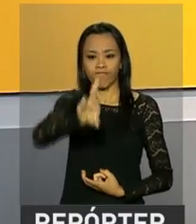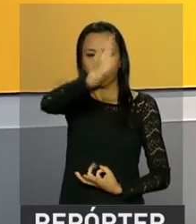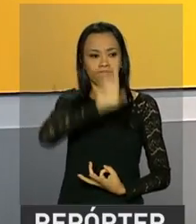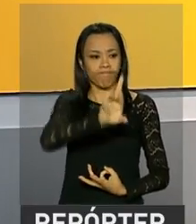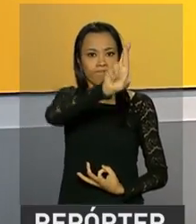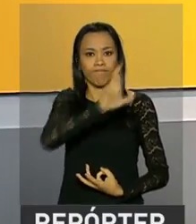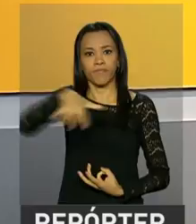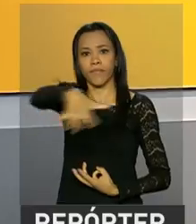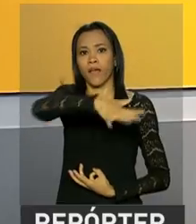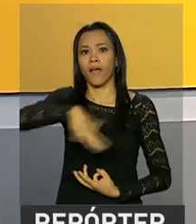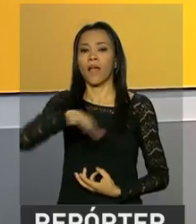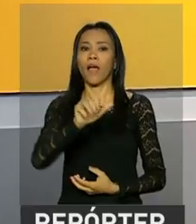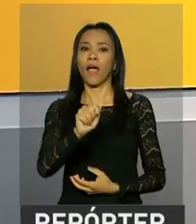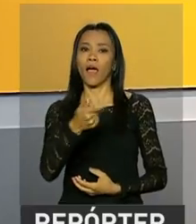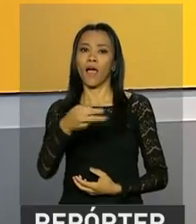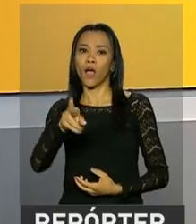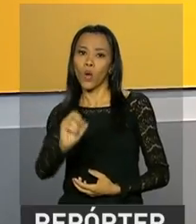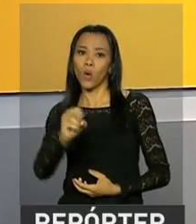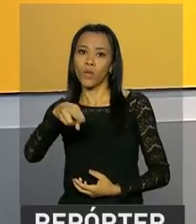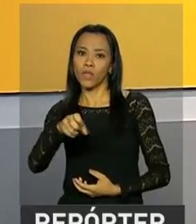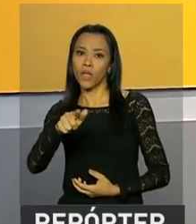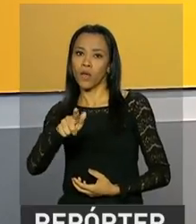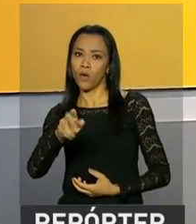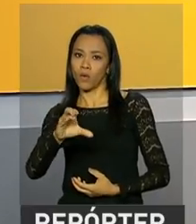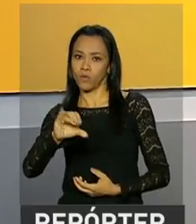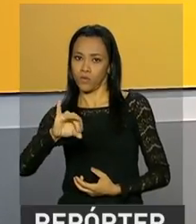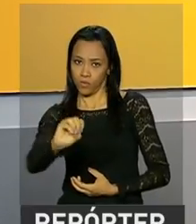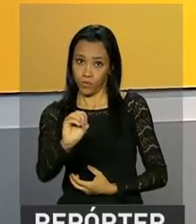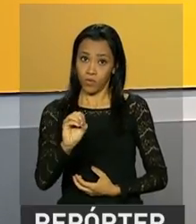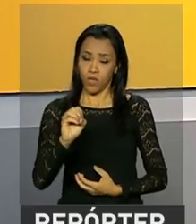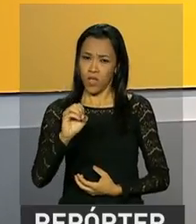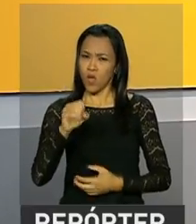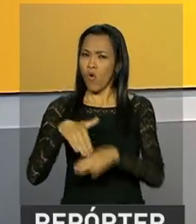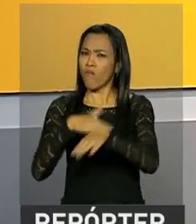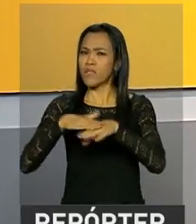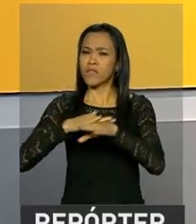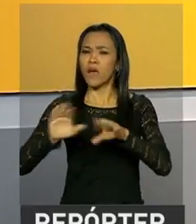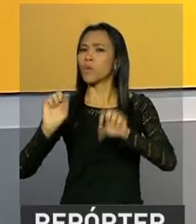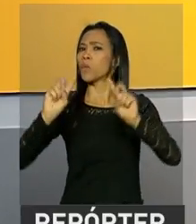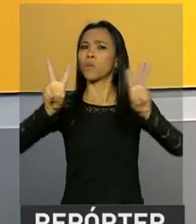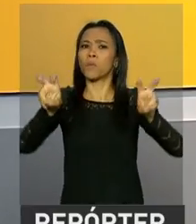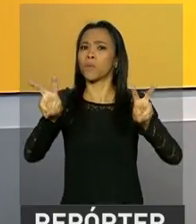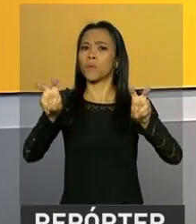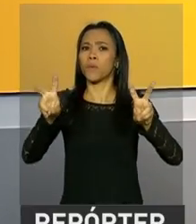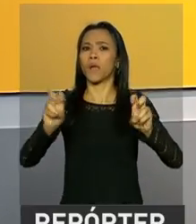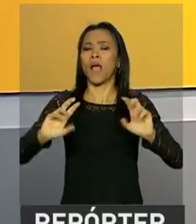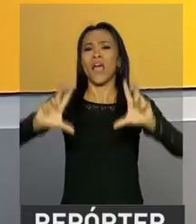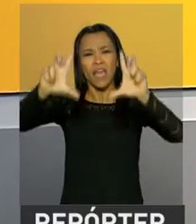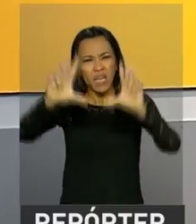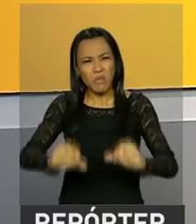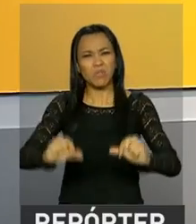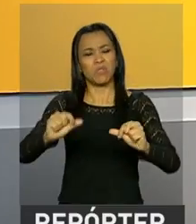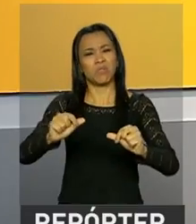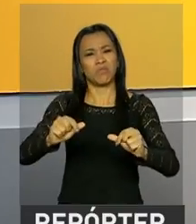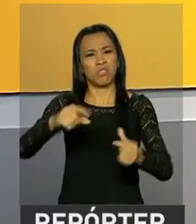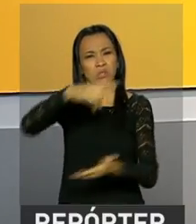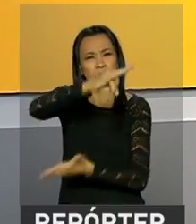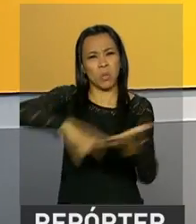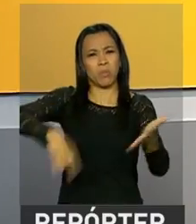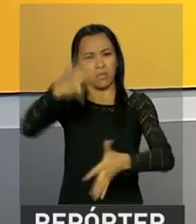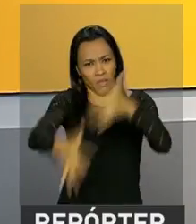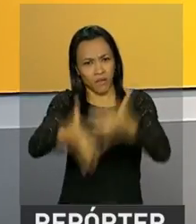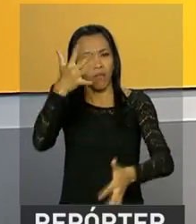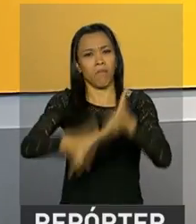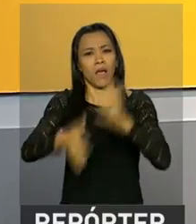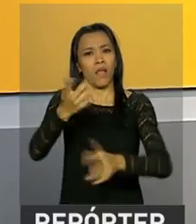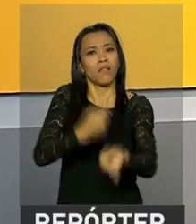agronegócio brasileiro. Eles conversaram sobre a redução da burocracia e a adoção de medidas para garantir